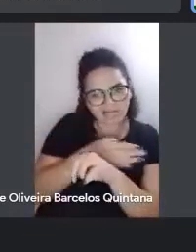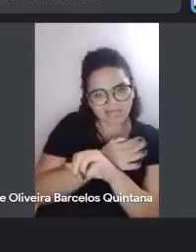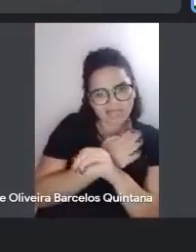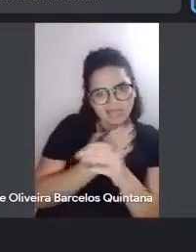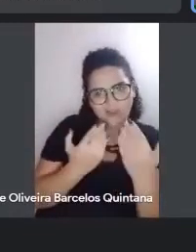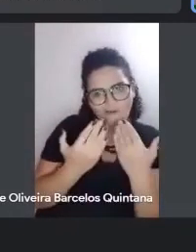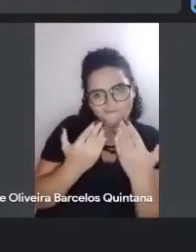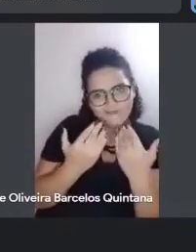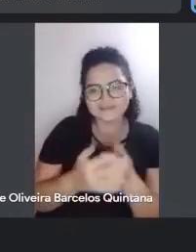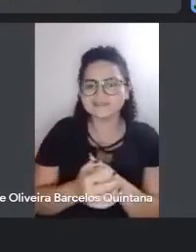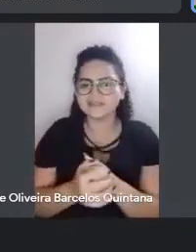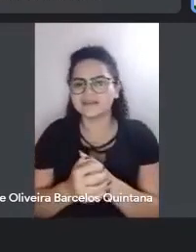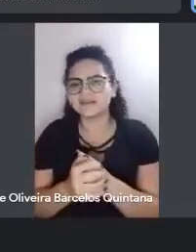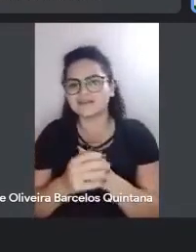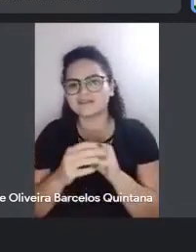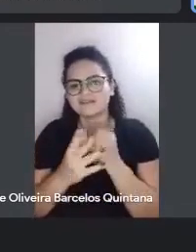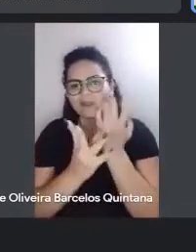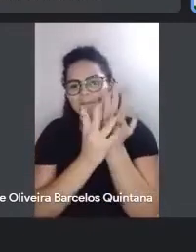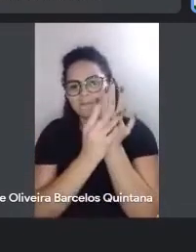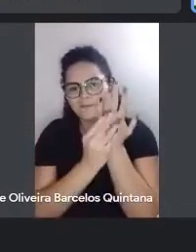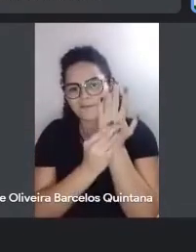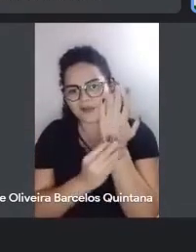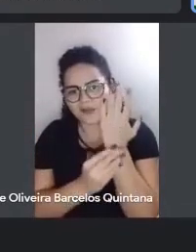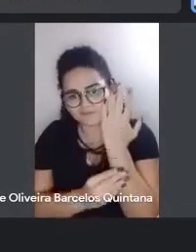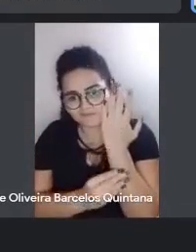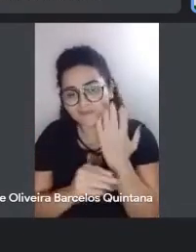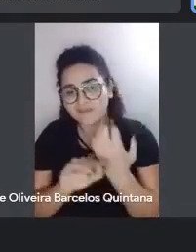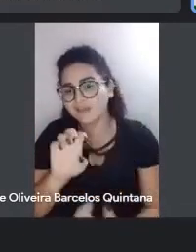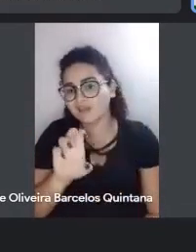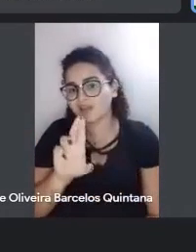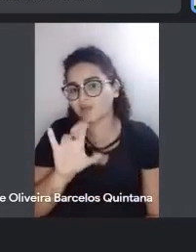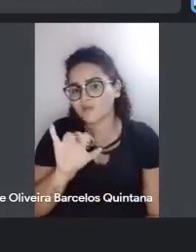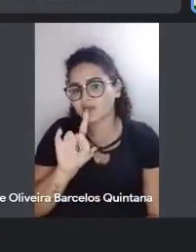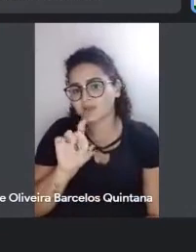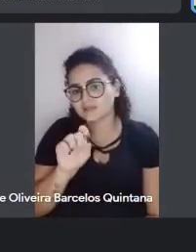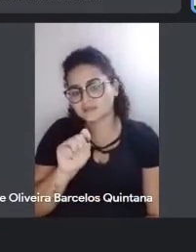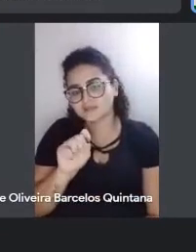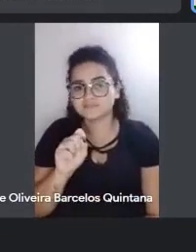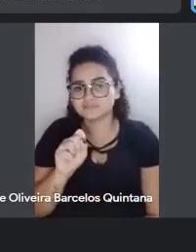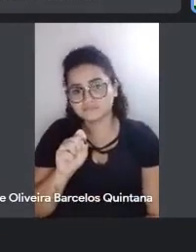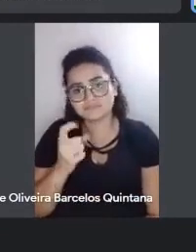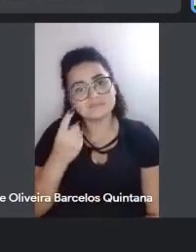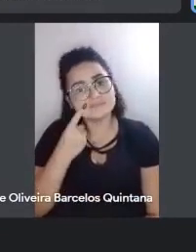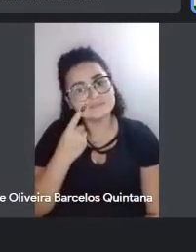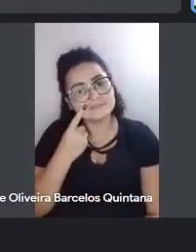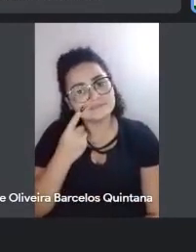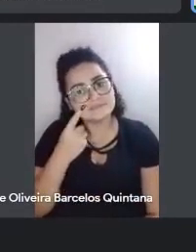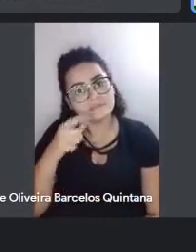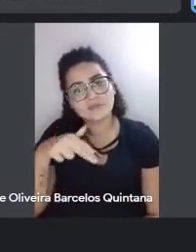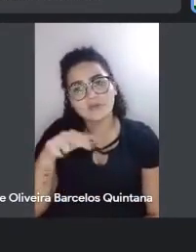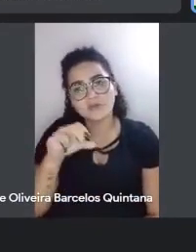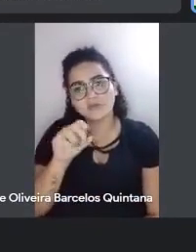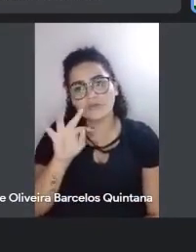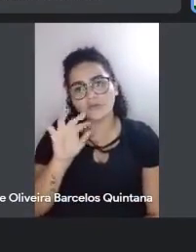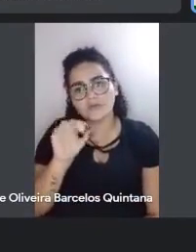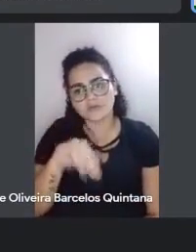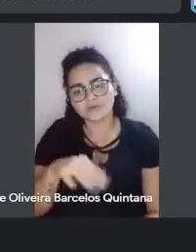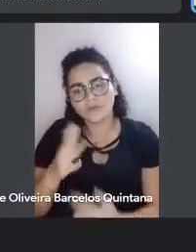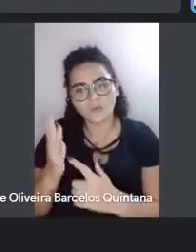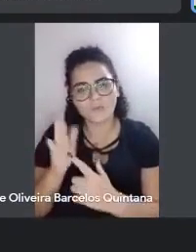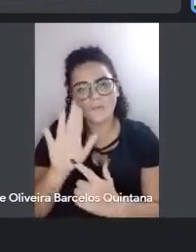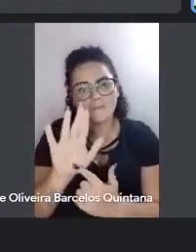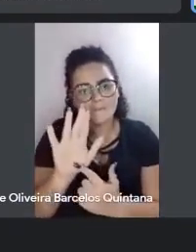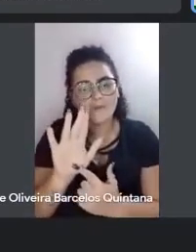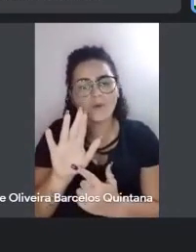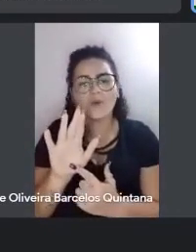Do Eur Biografia do Euclid E aí o Noilton Quem sabe Está lá no Noilton Consegue mostrar para a gente Um pedacinho Mais substancial Do